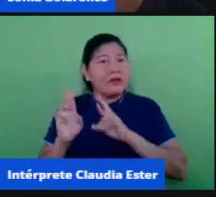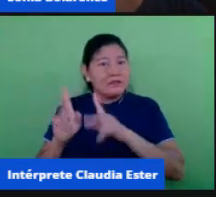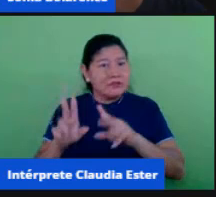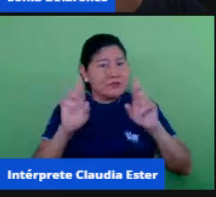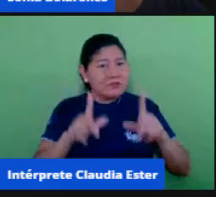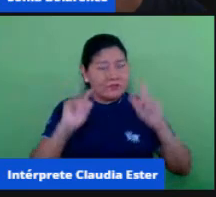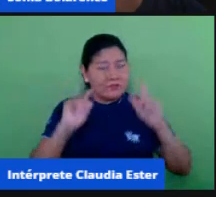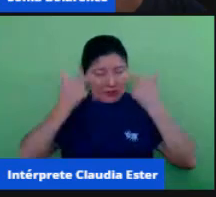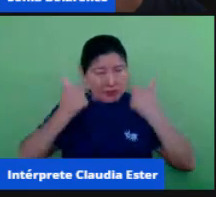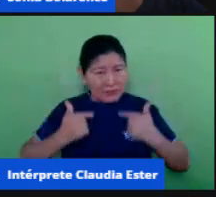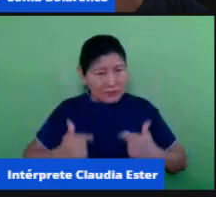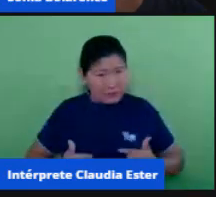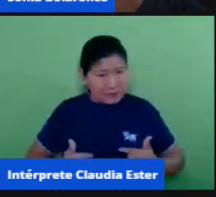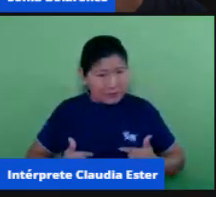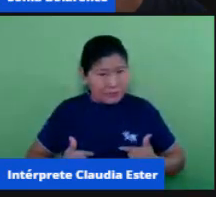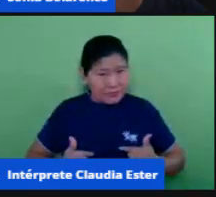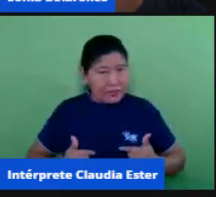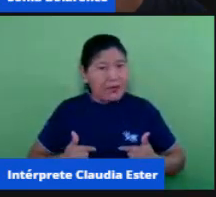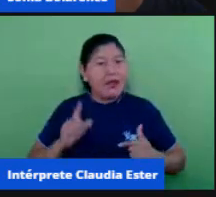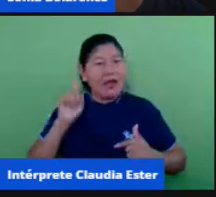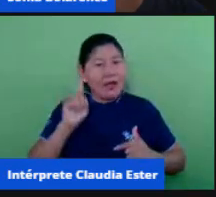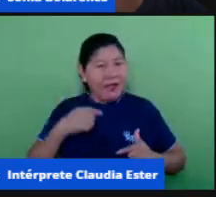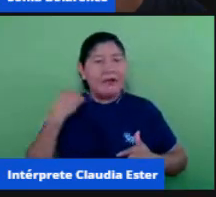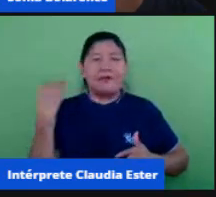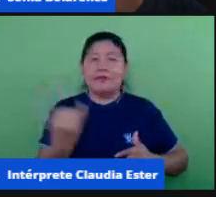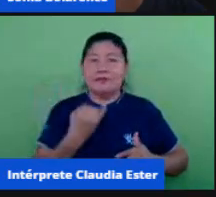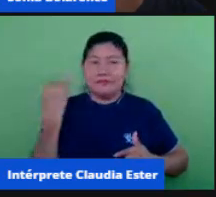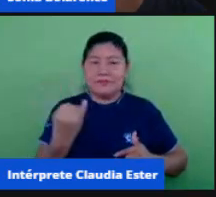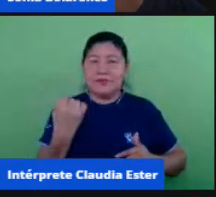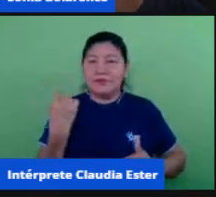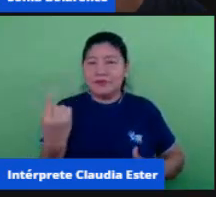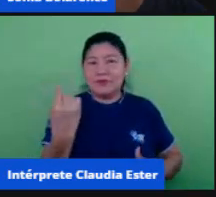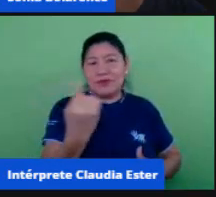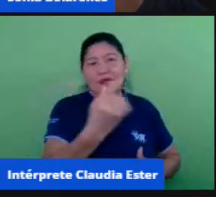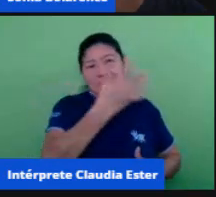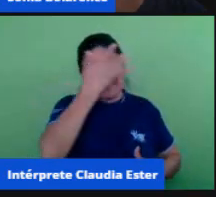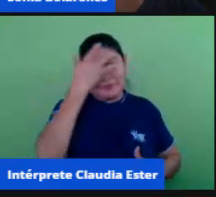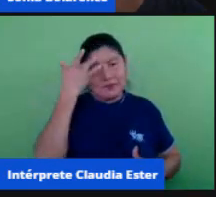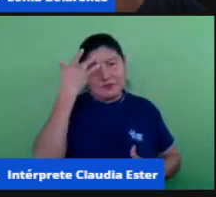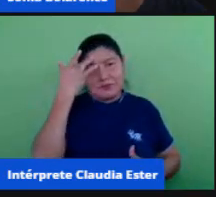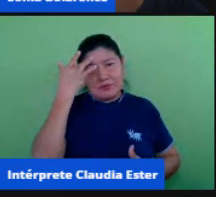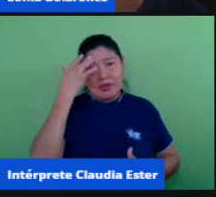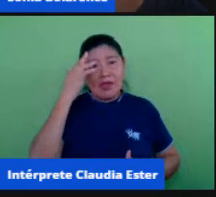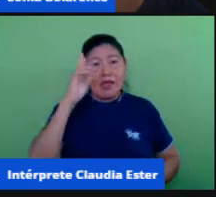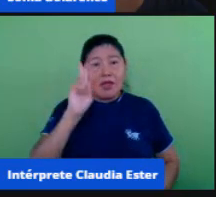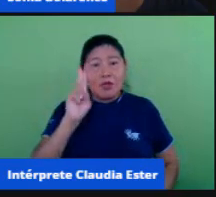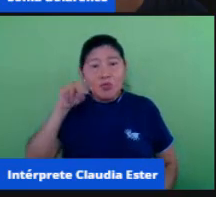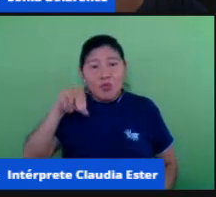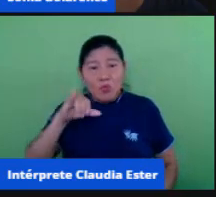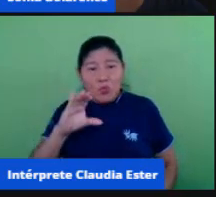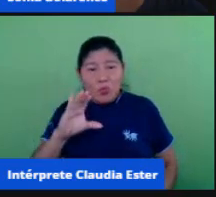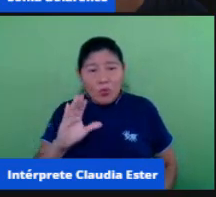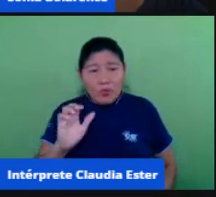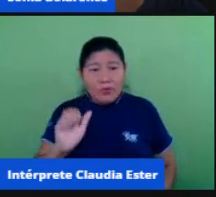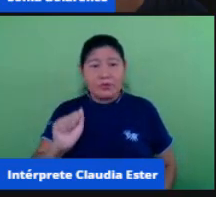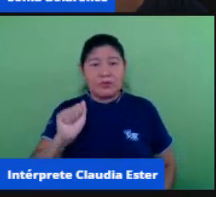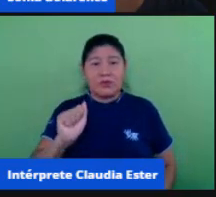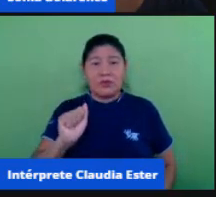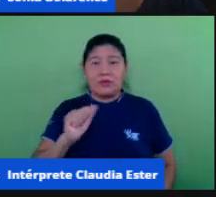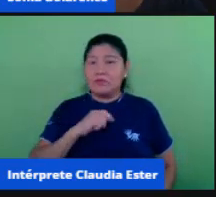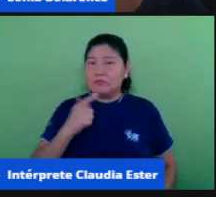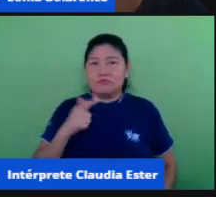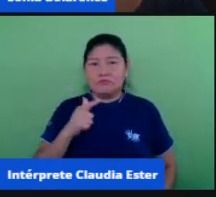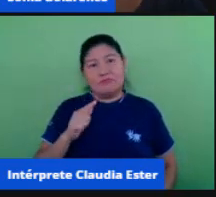que cada um de nós é diferente nós somos constituídos de diferenças e por esse fato